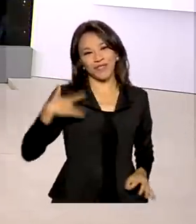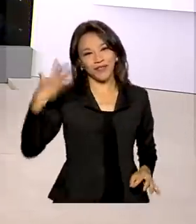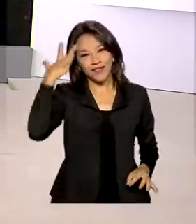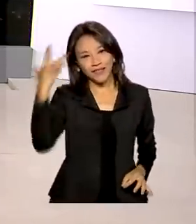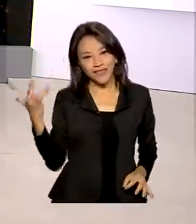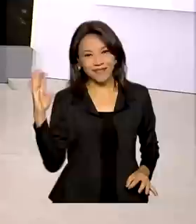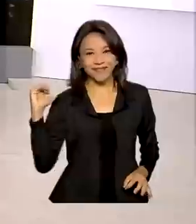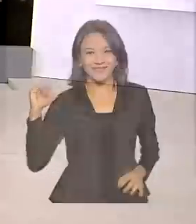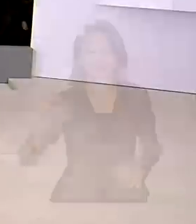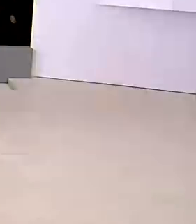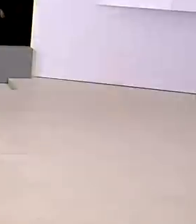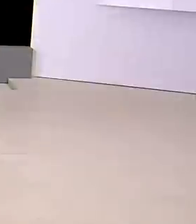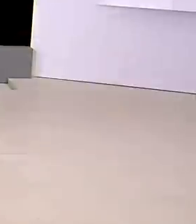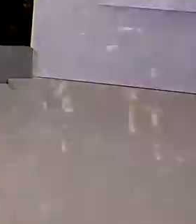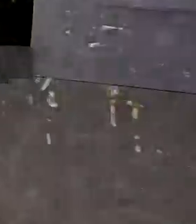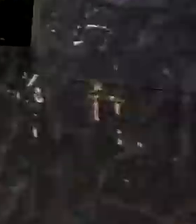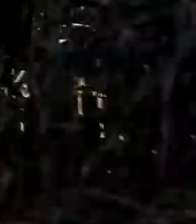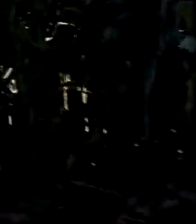amanhã.